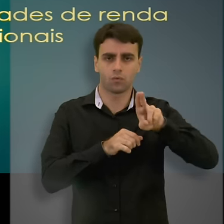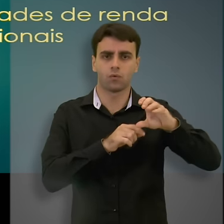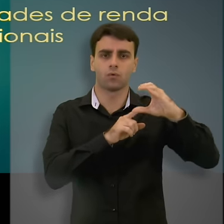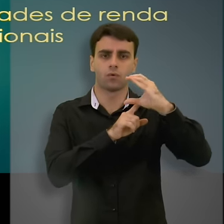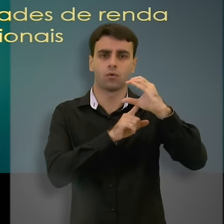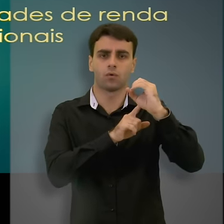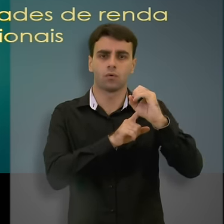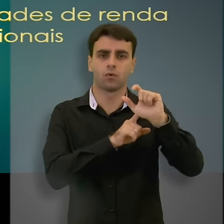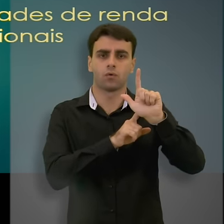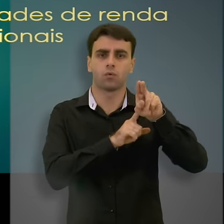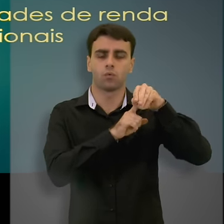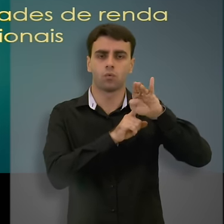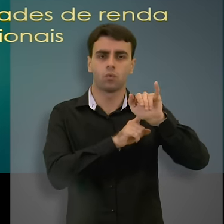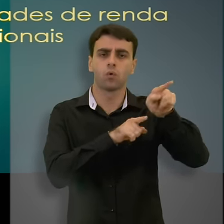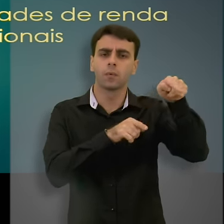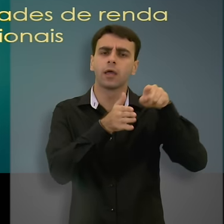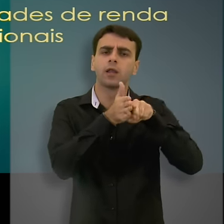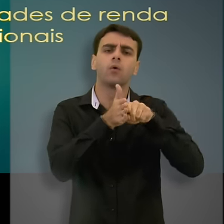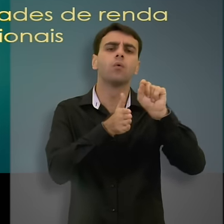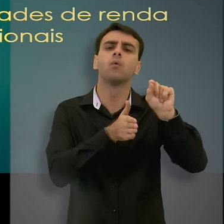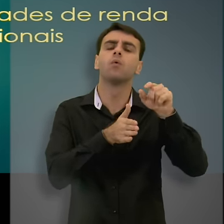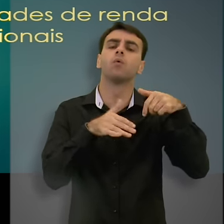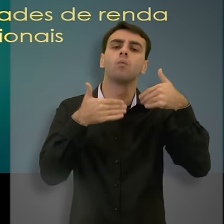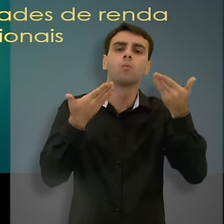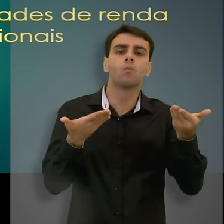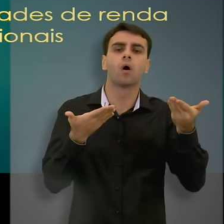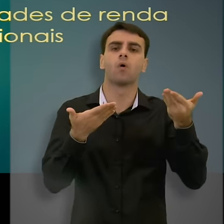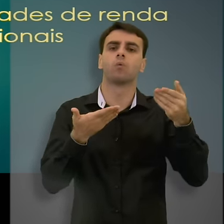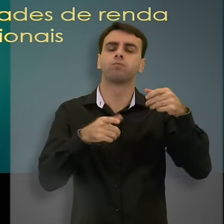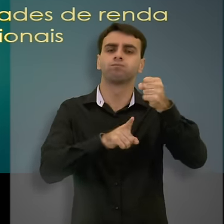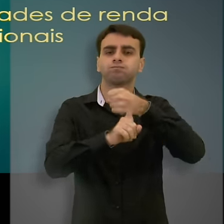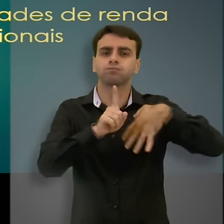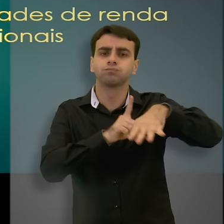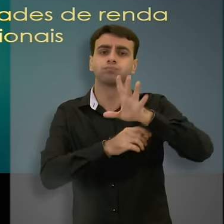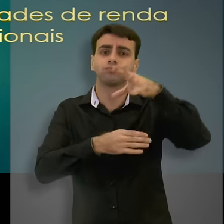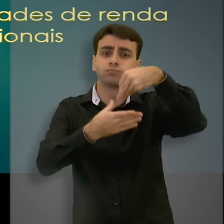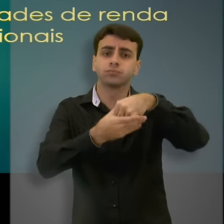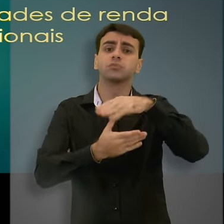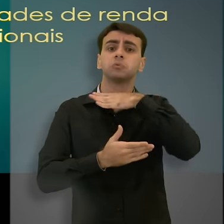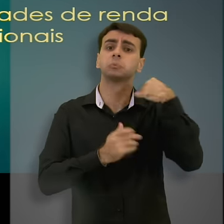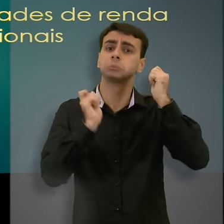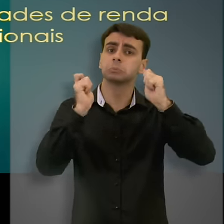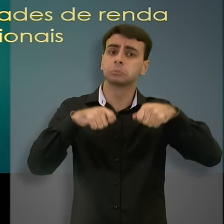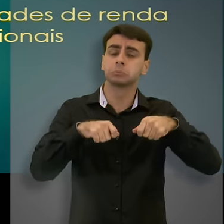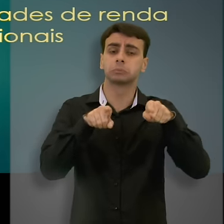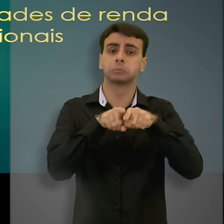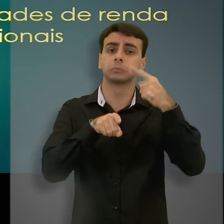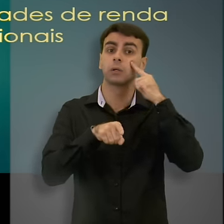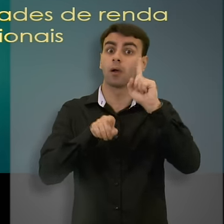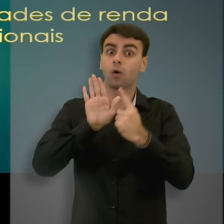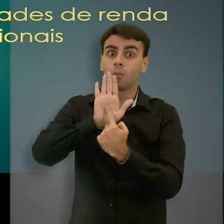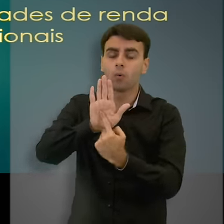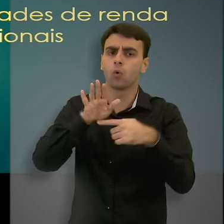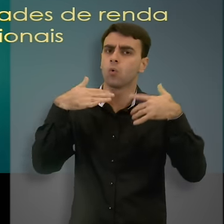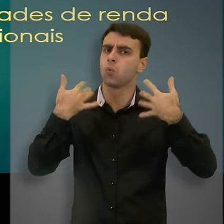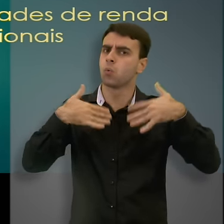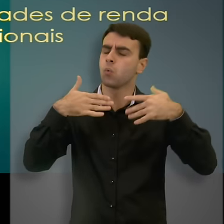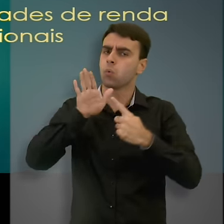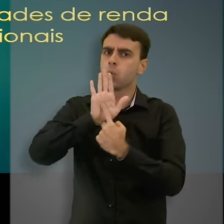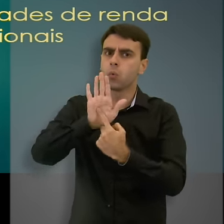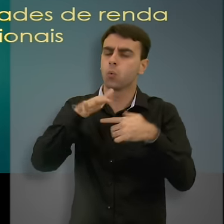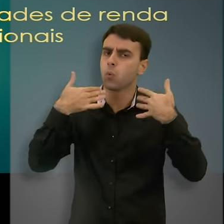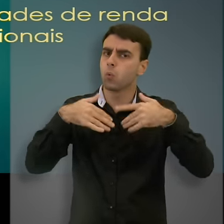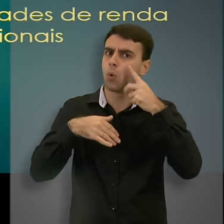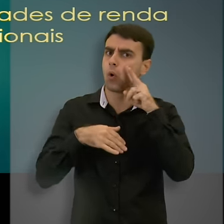procurou investigar como que questões sociais provocam a morte das pessoas. E vejam que dados alarmantes que ele